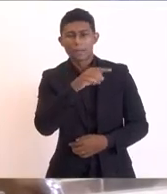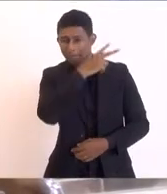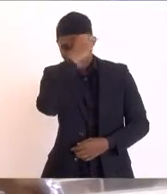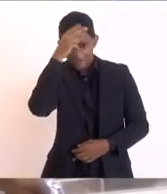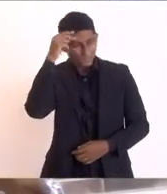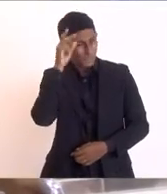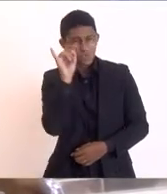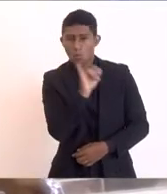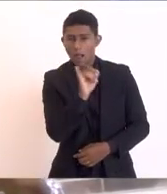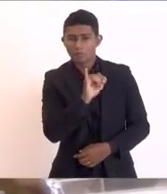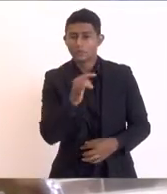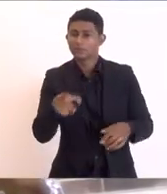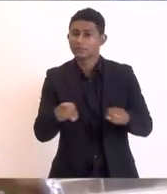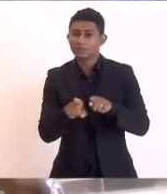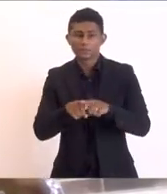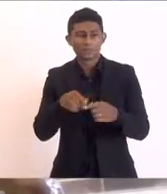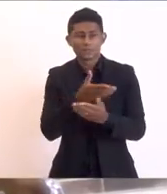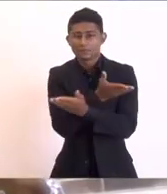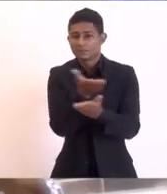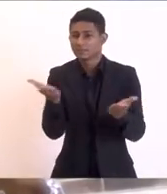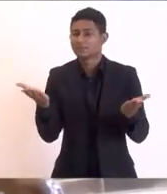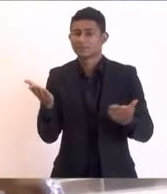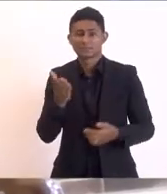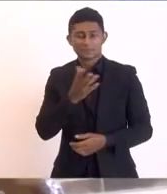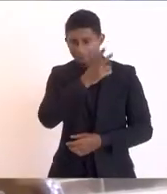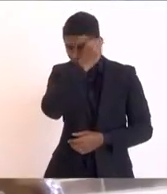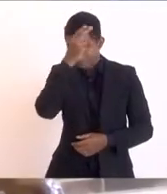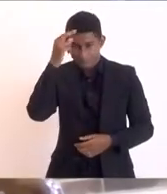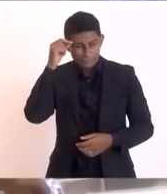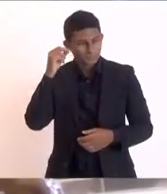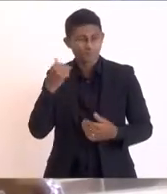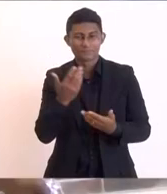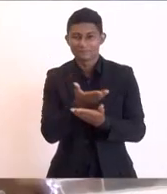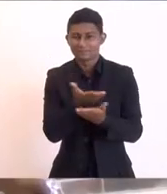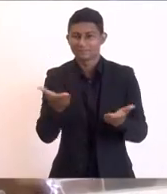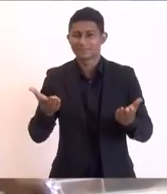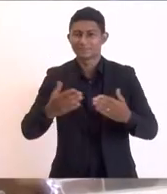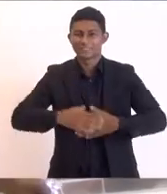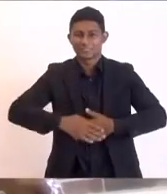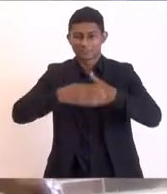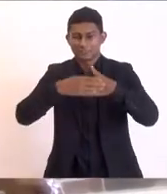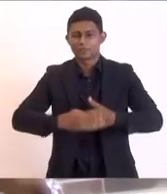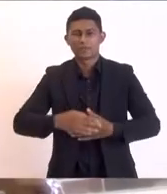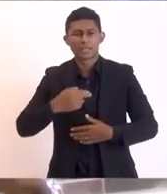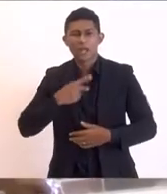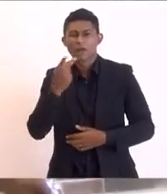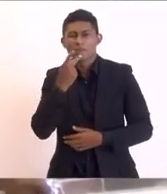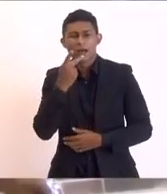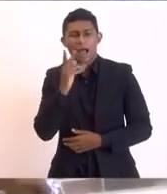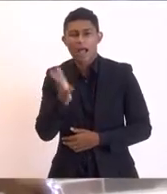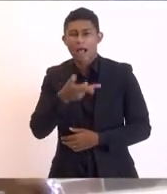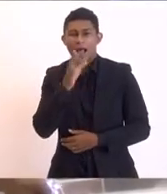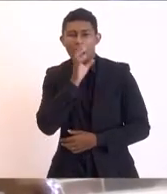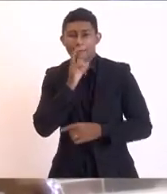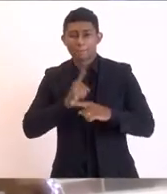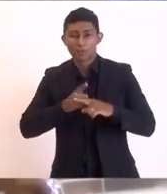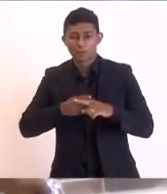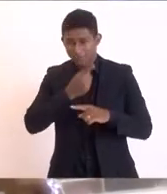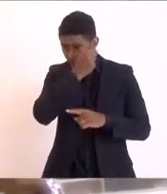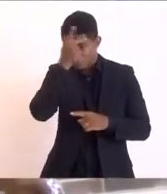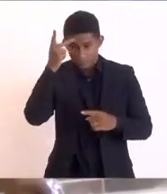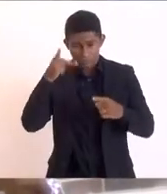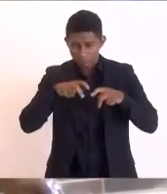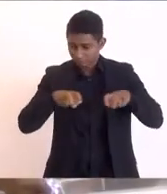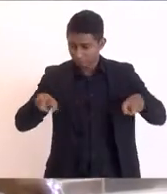demais prefeitos, senhoras e senhores. Na verdade, minha fala vai ser rápida, senhor presidente, porque tem muita gente para falar